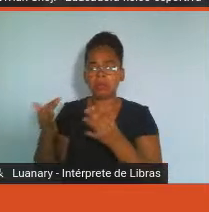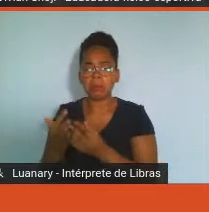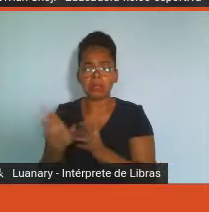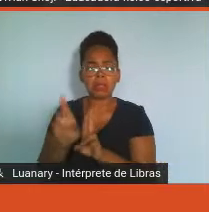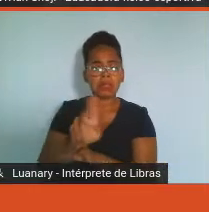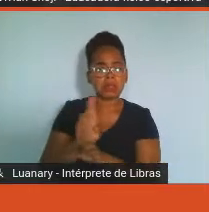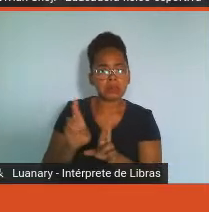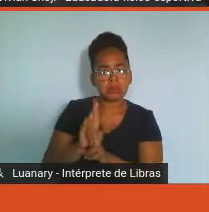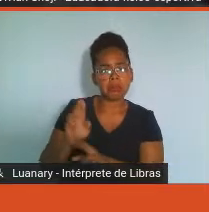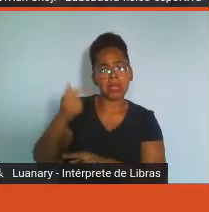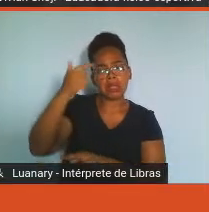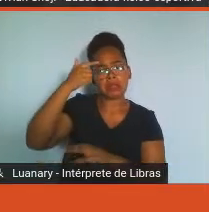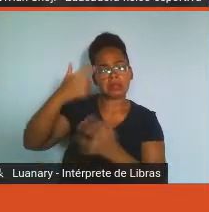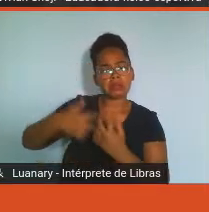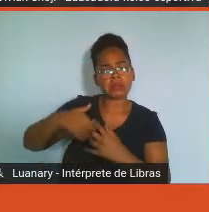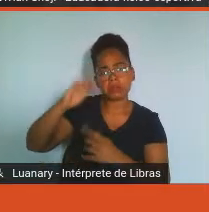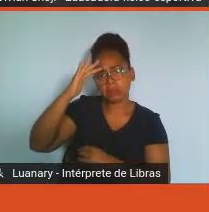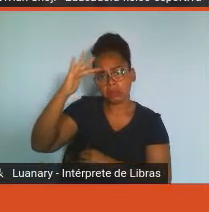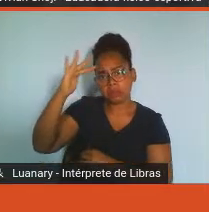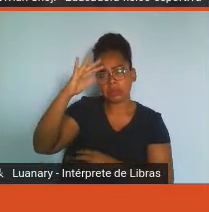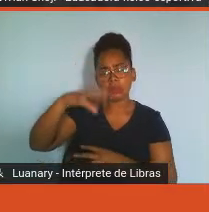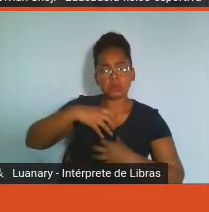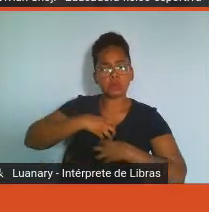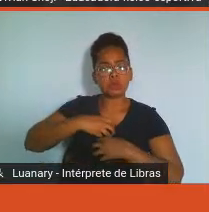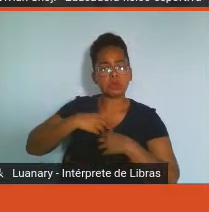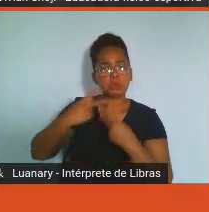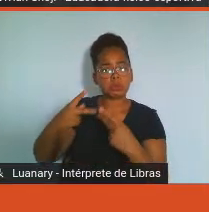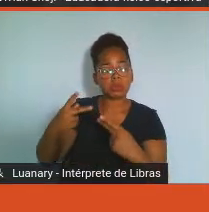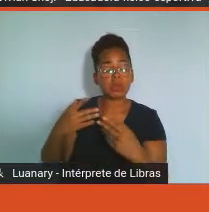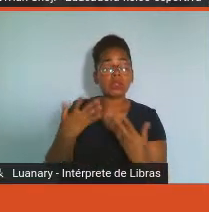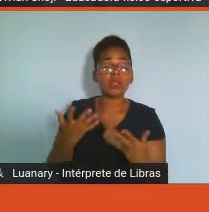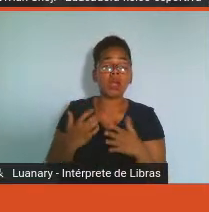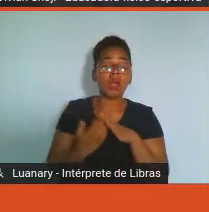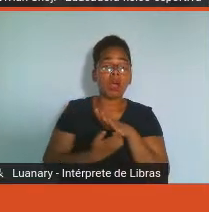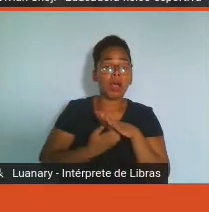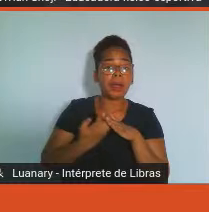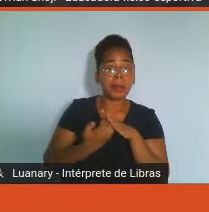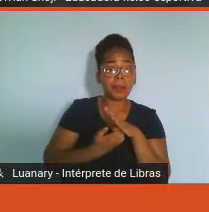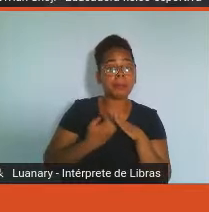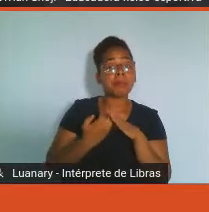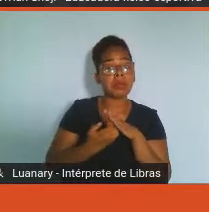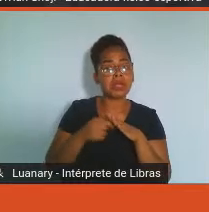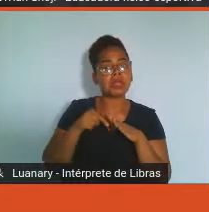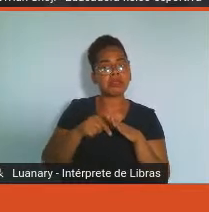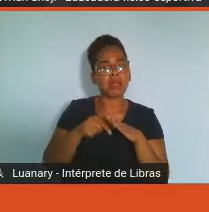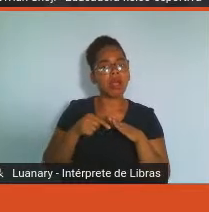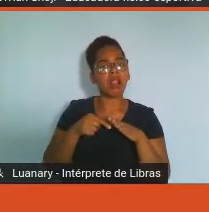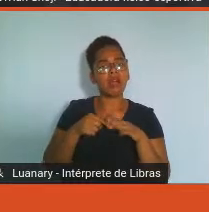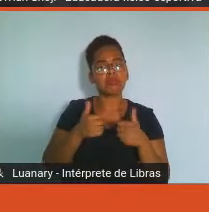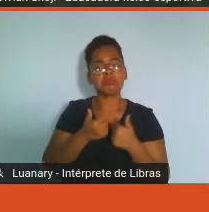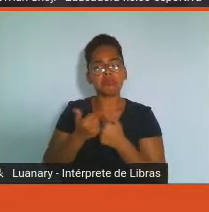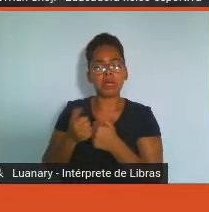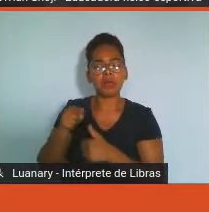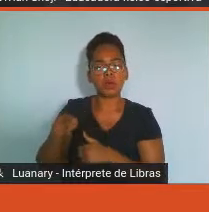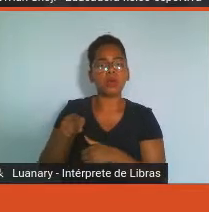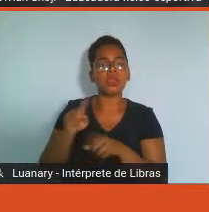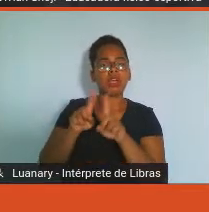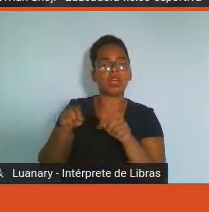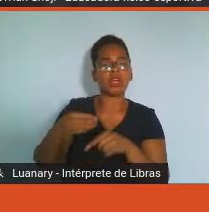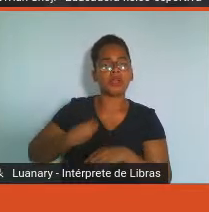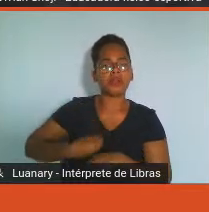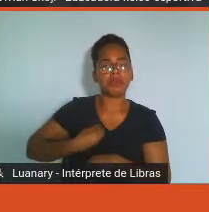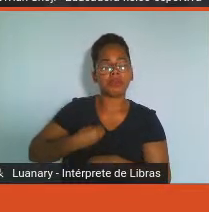pensamentos, nessa empresa, ela sendo também uma composição na vida dele, ela precisa ser